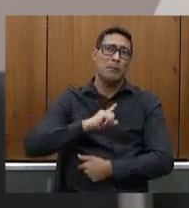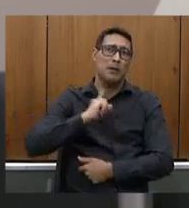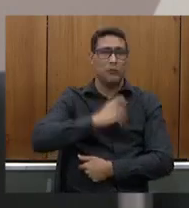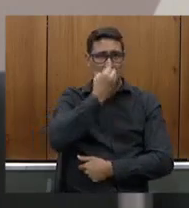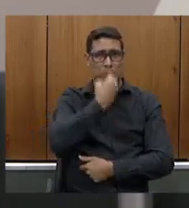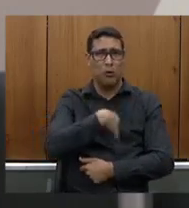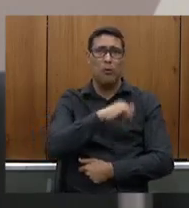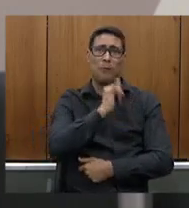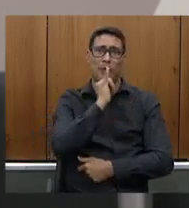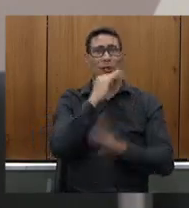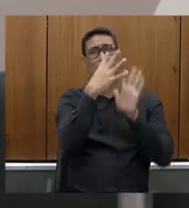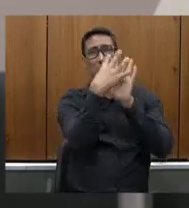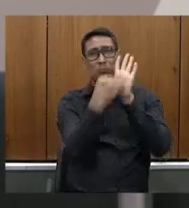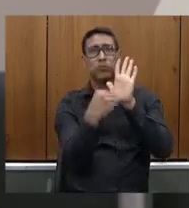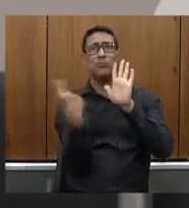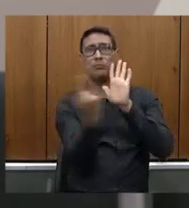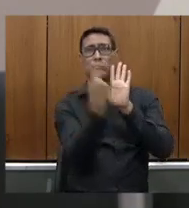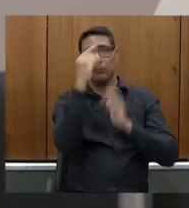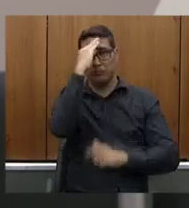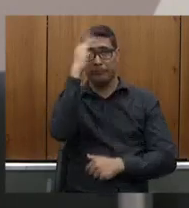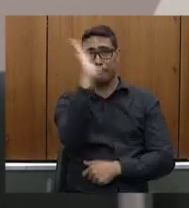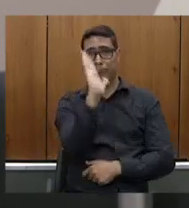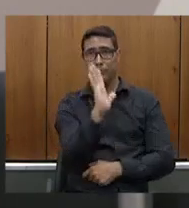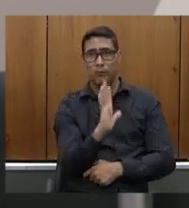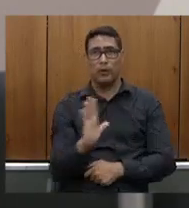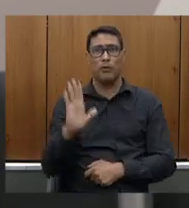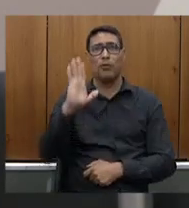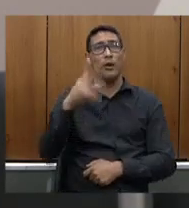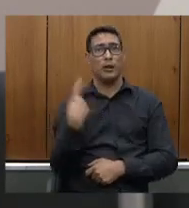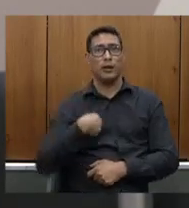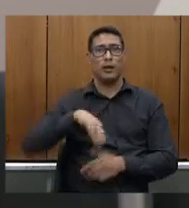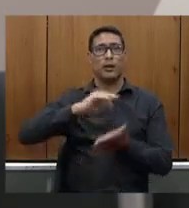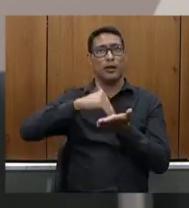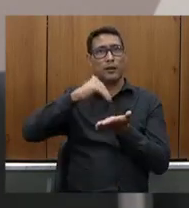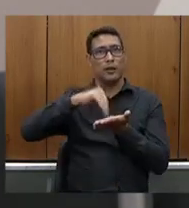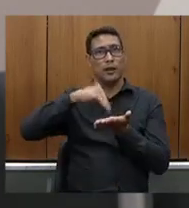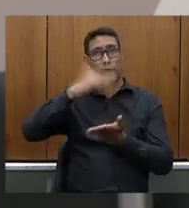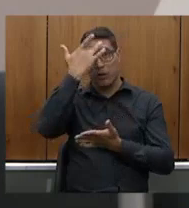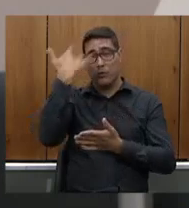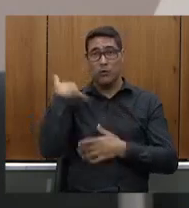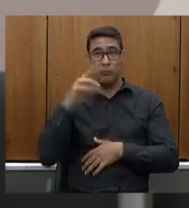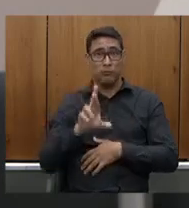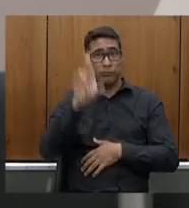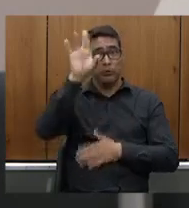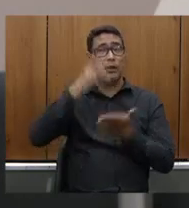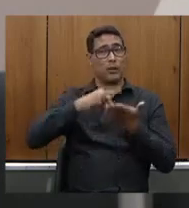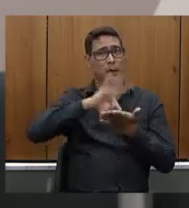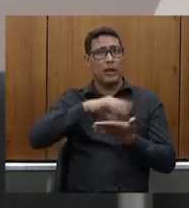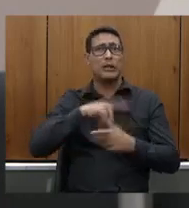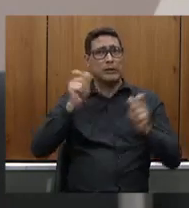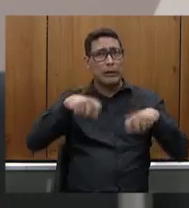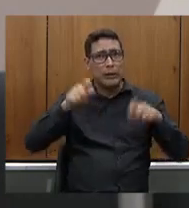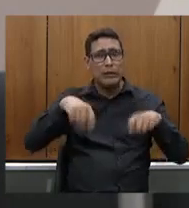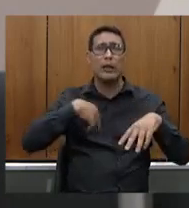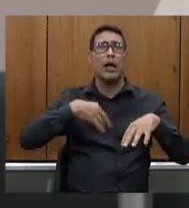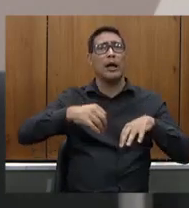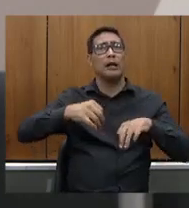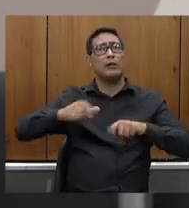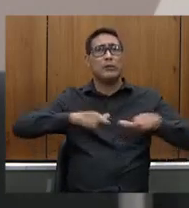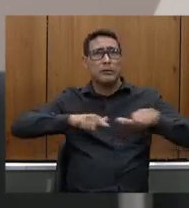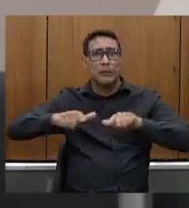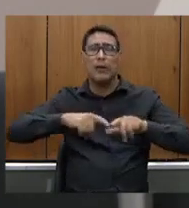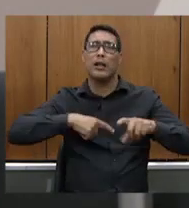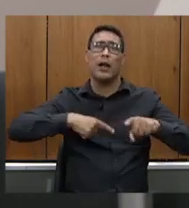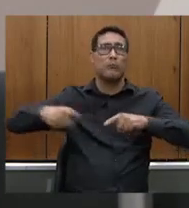tendo aqui na secretaria uma pessoa técnica capaz de gerenciar todo o expediente